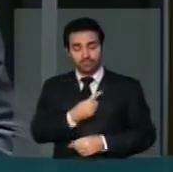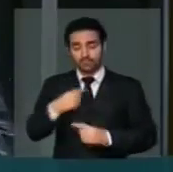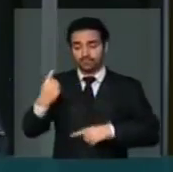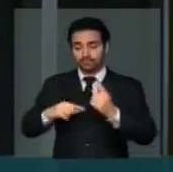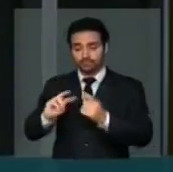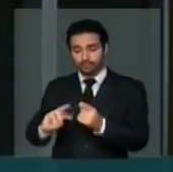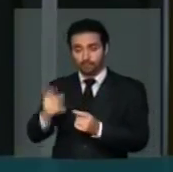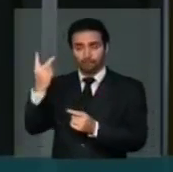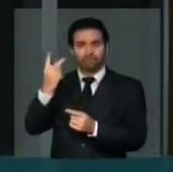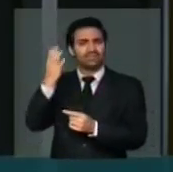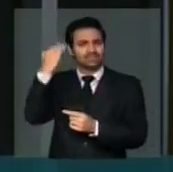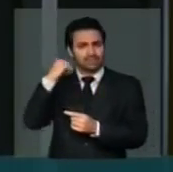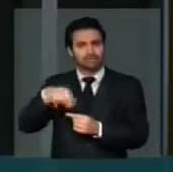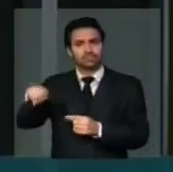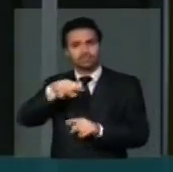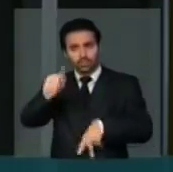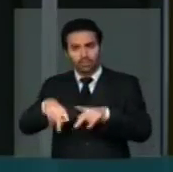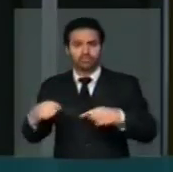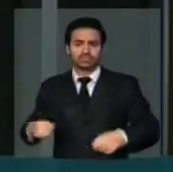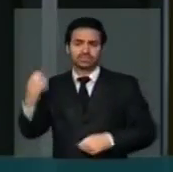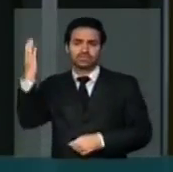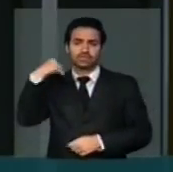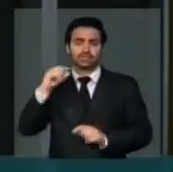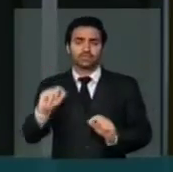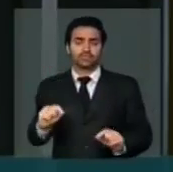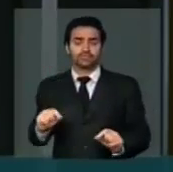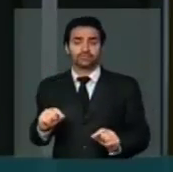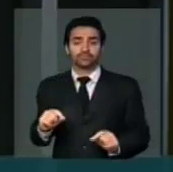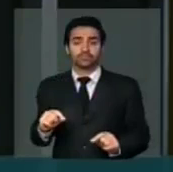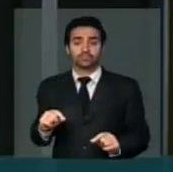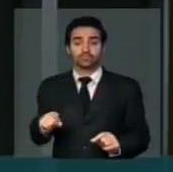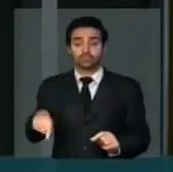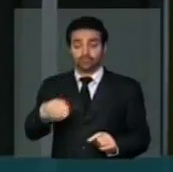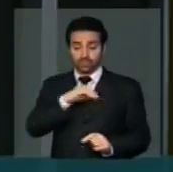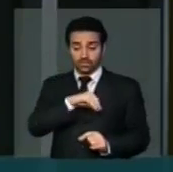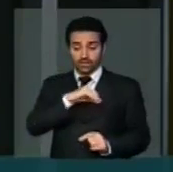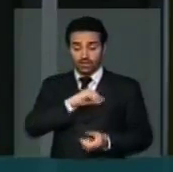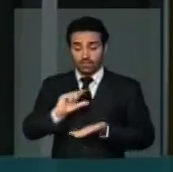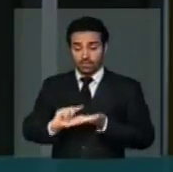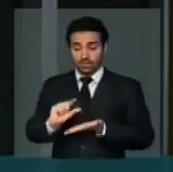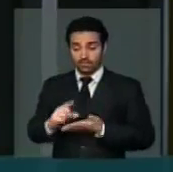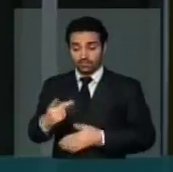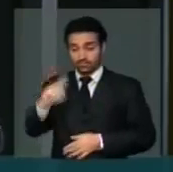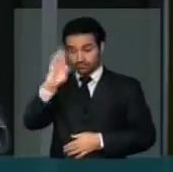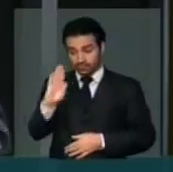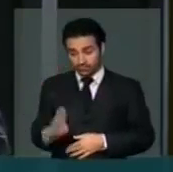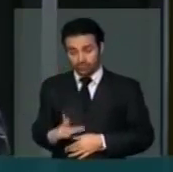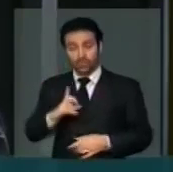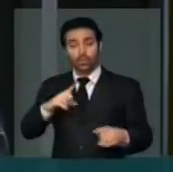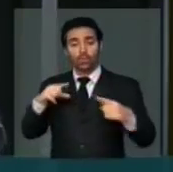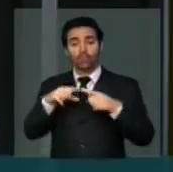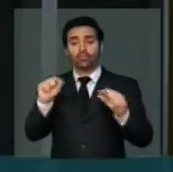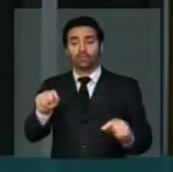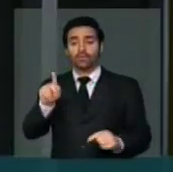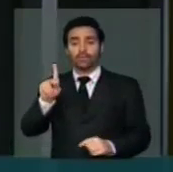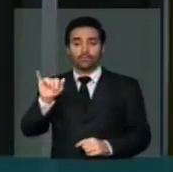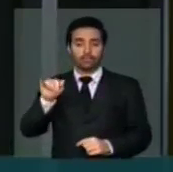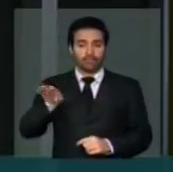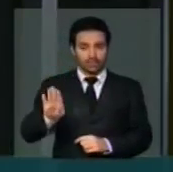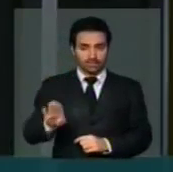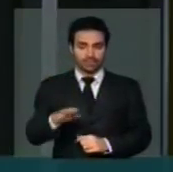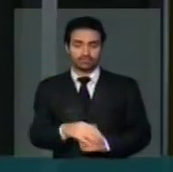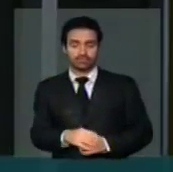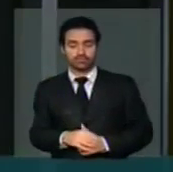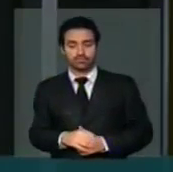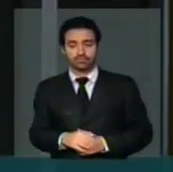a população precisa saber que o reajuste do salário mínimo do Brasil está ligado ao PIB, ao crescimento do PIB.